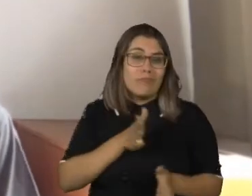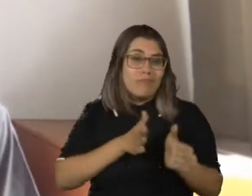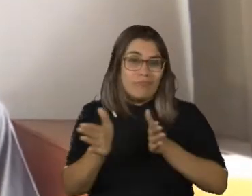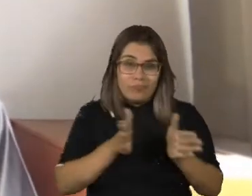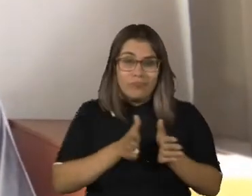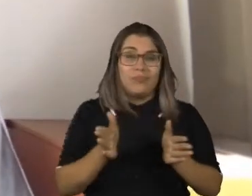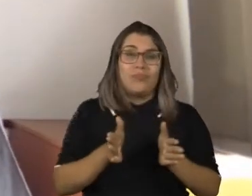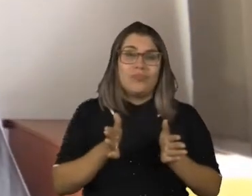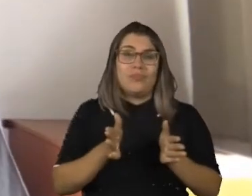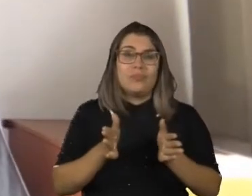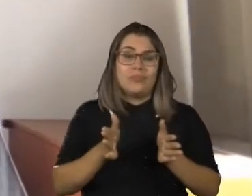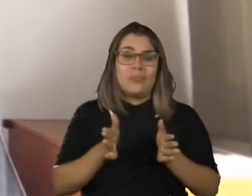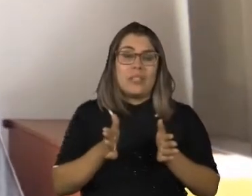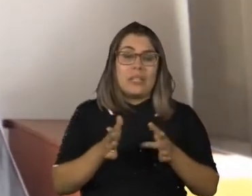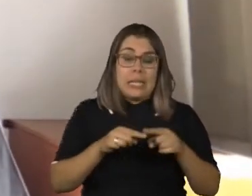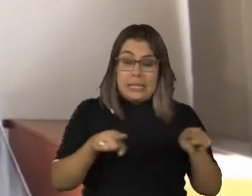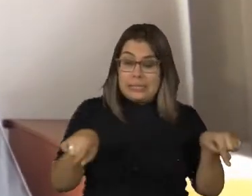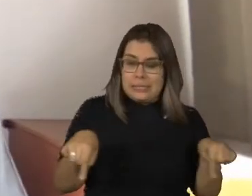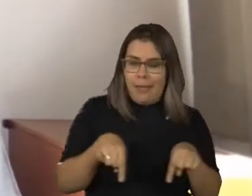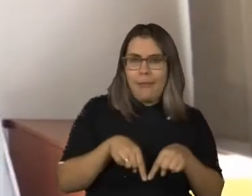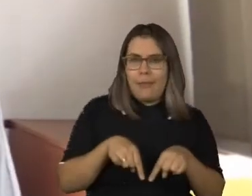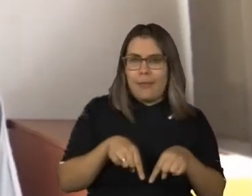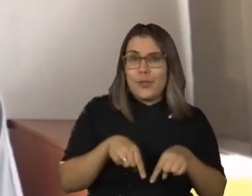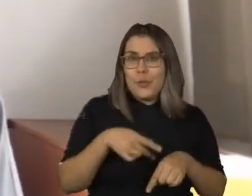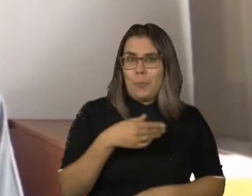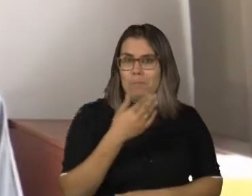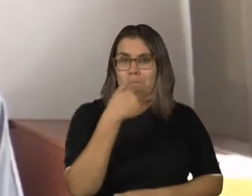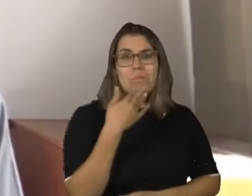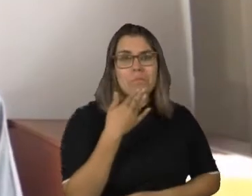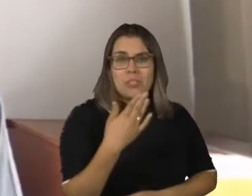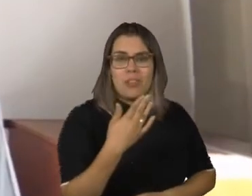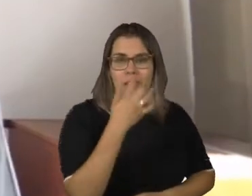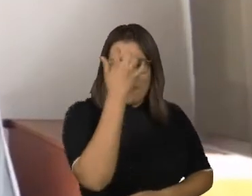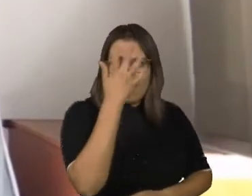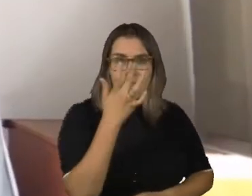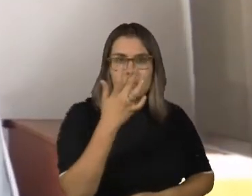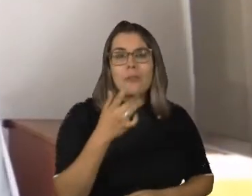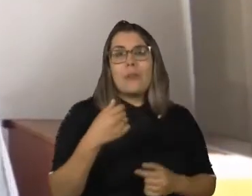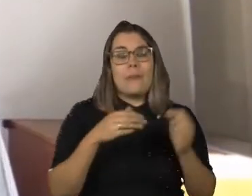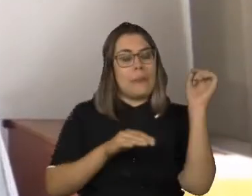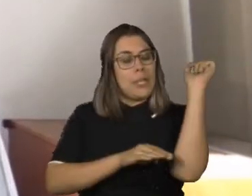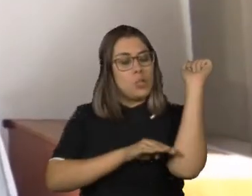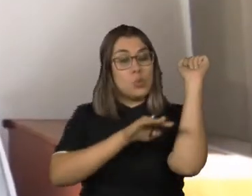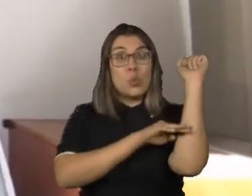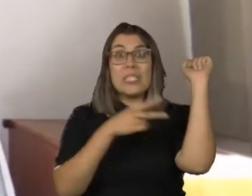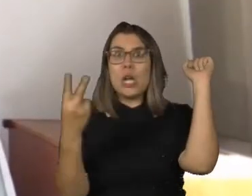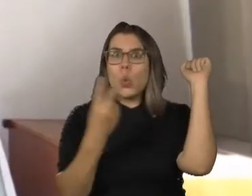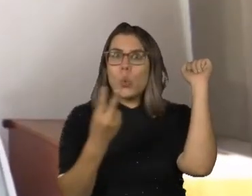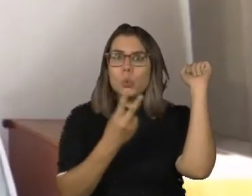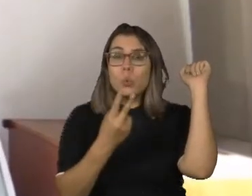a sala de fácil acesso ficava no segundo andar de um colégio que não tinha elevador.